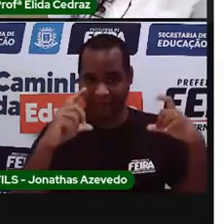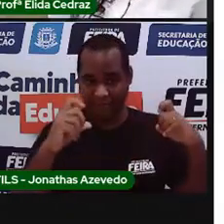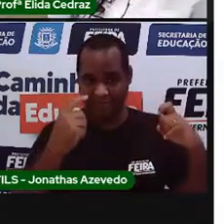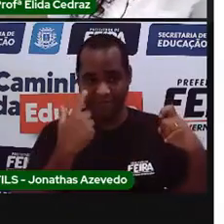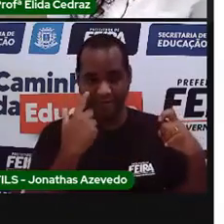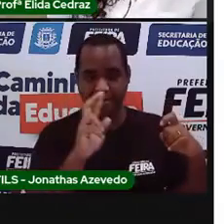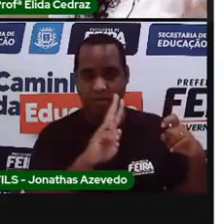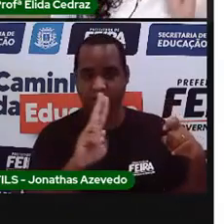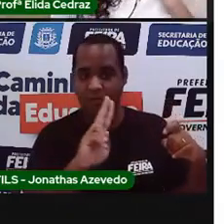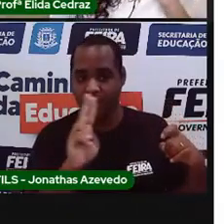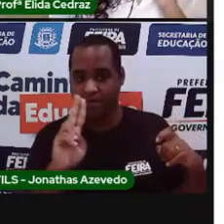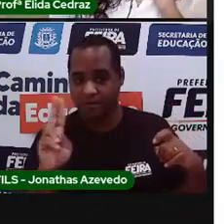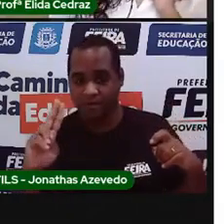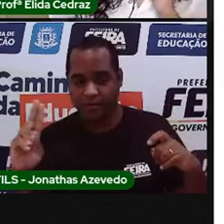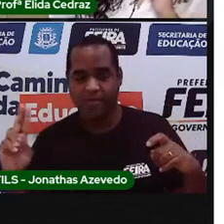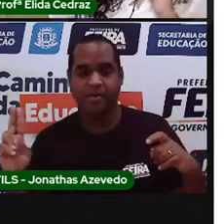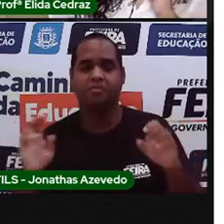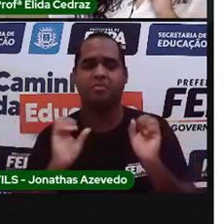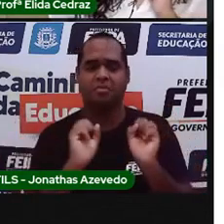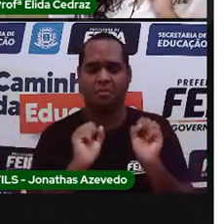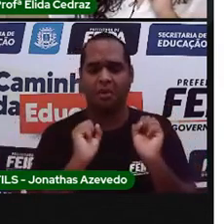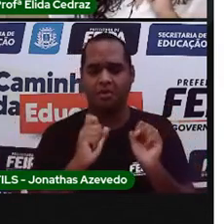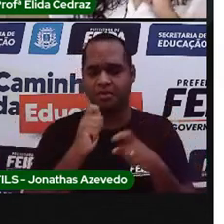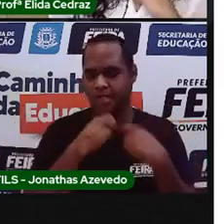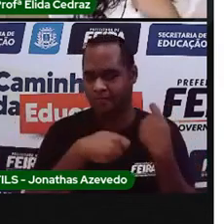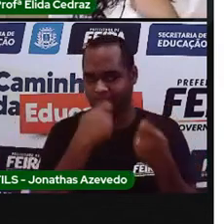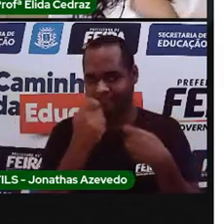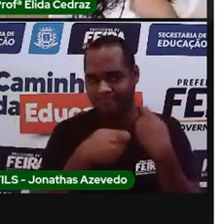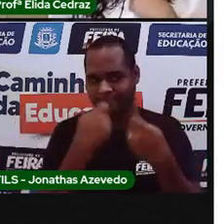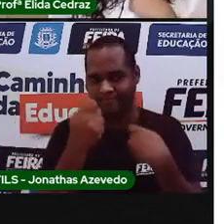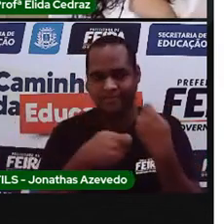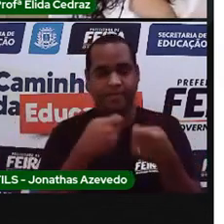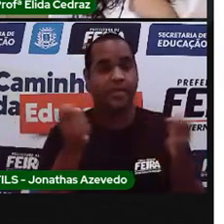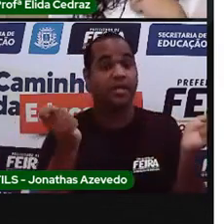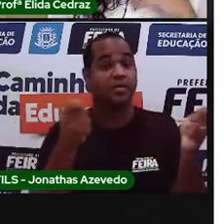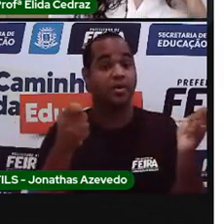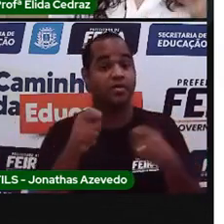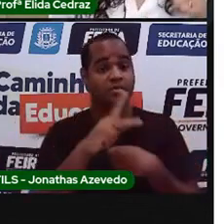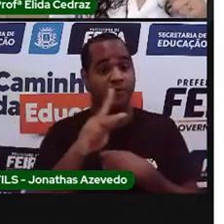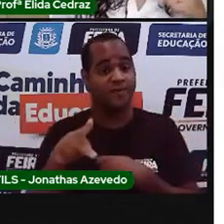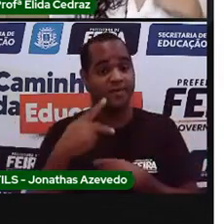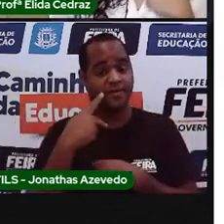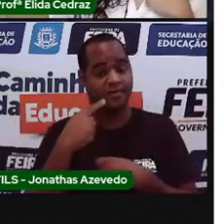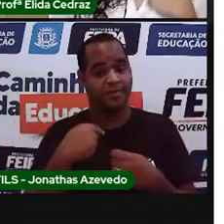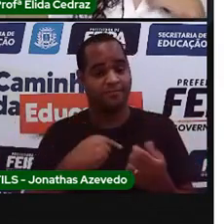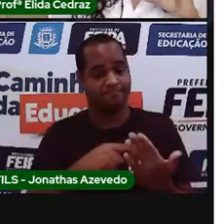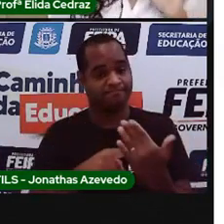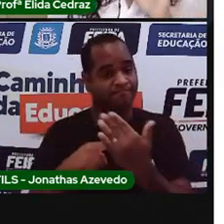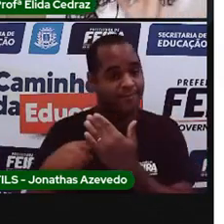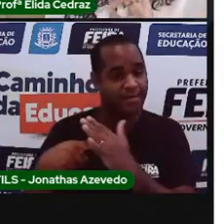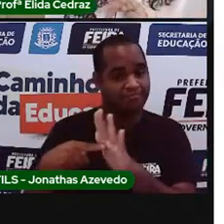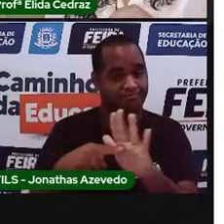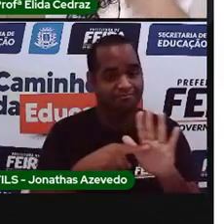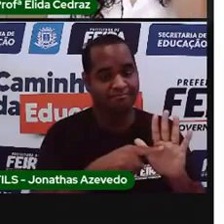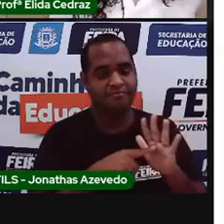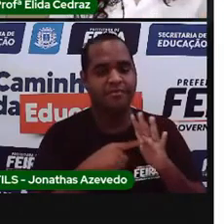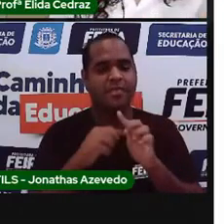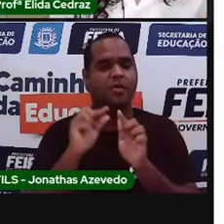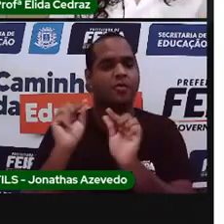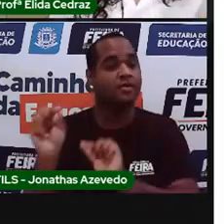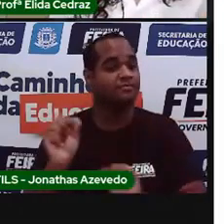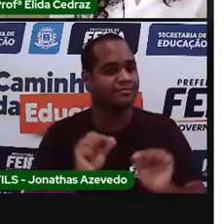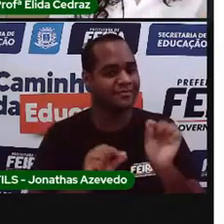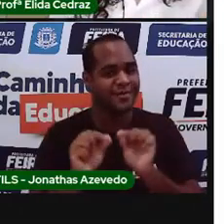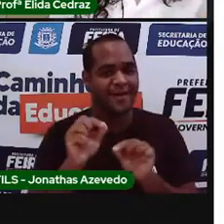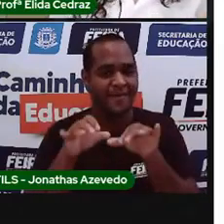vai falar o nome. Mas você também pode ajudar com a Pró, ajudar com a nossa aula. E colocar aí o que é que a